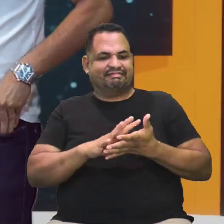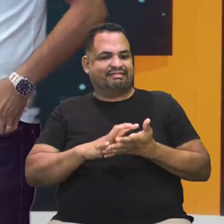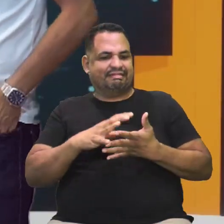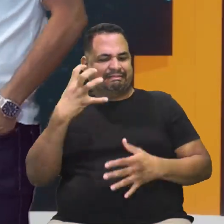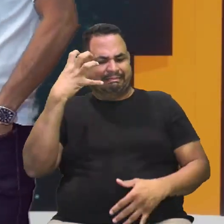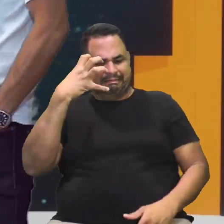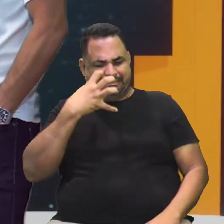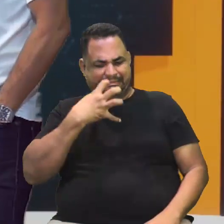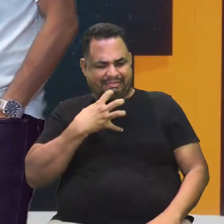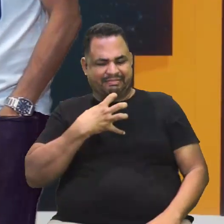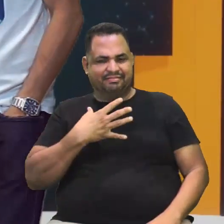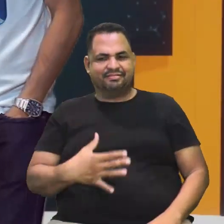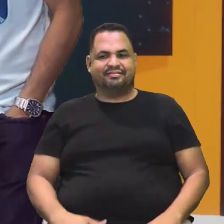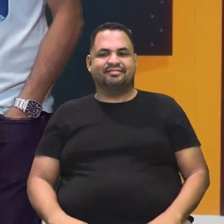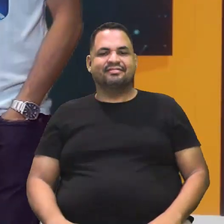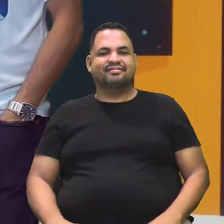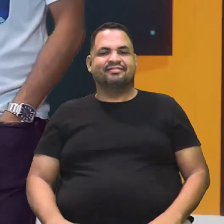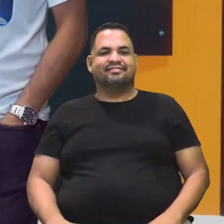Ica.